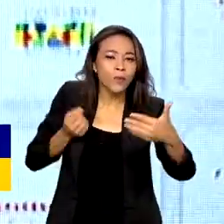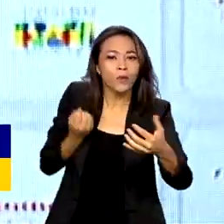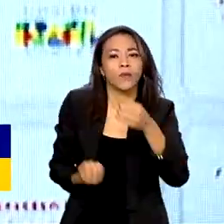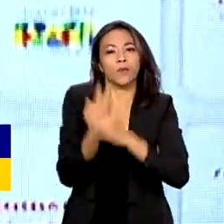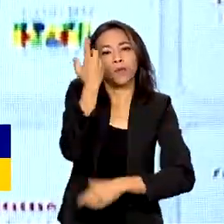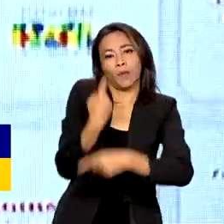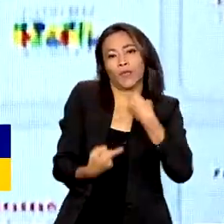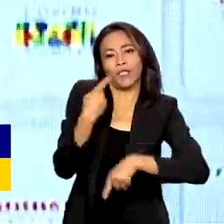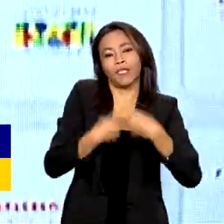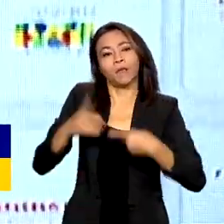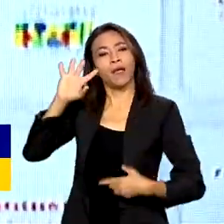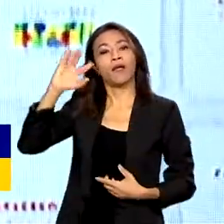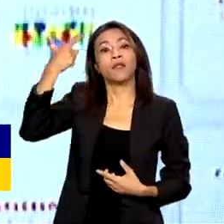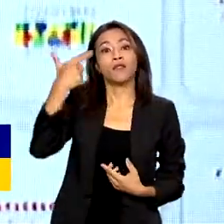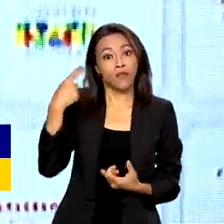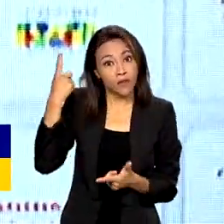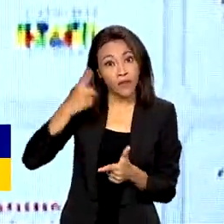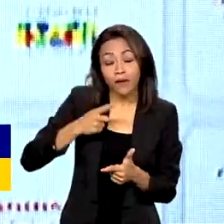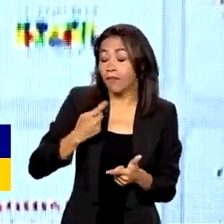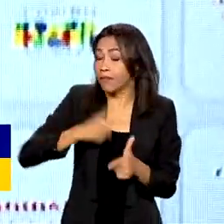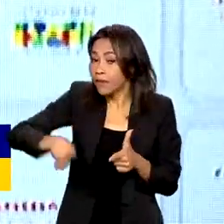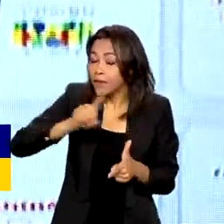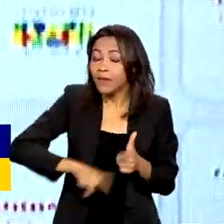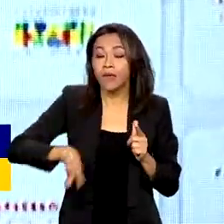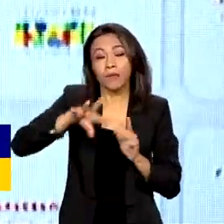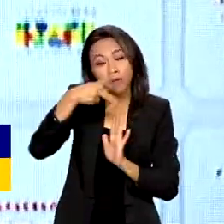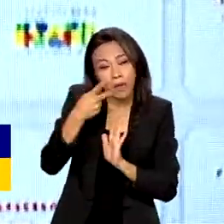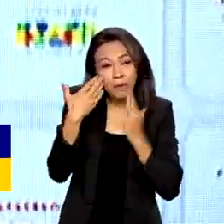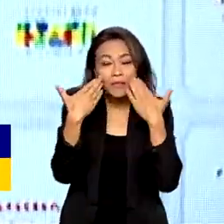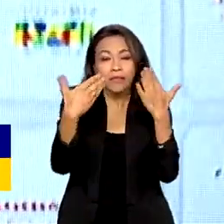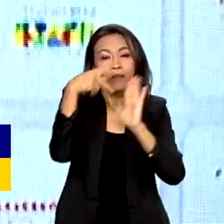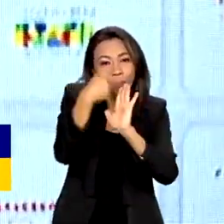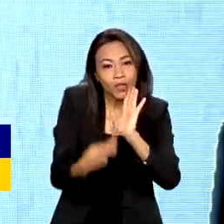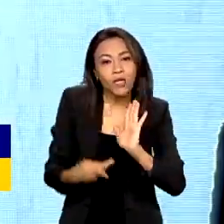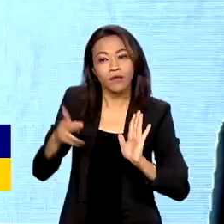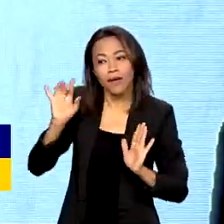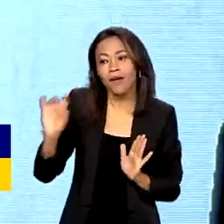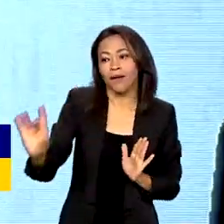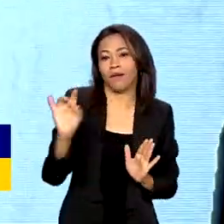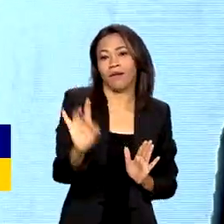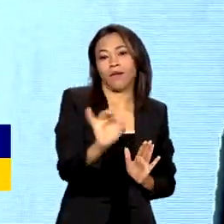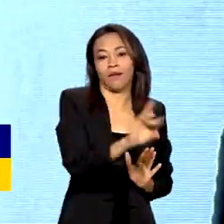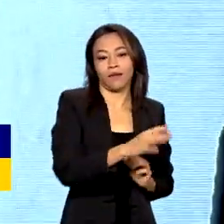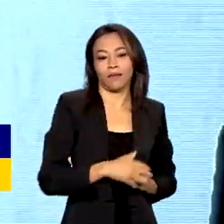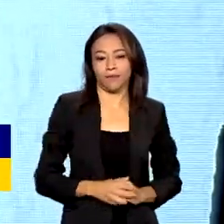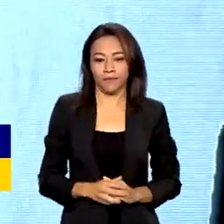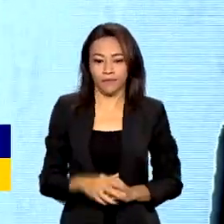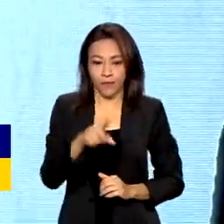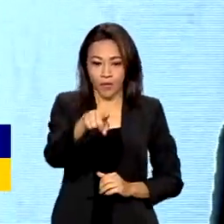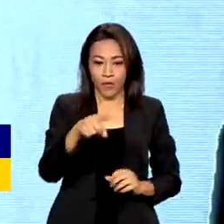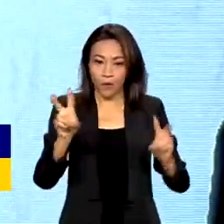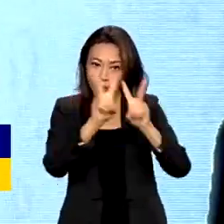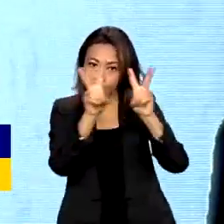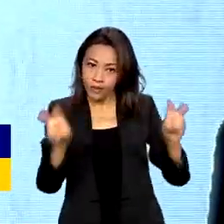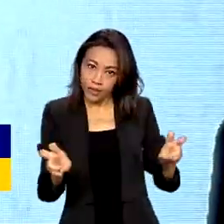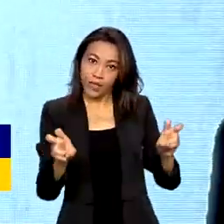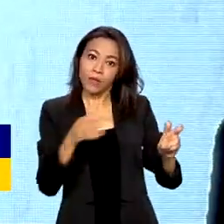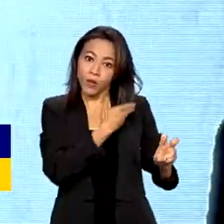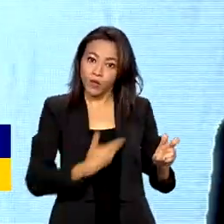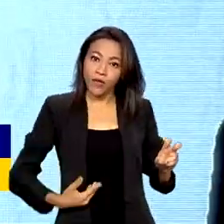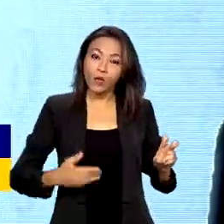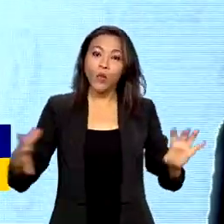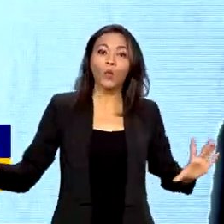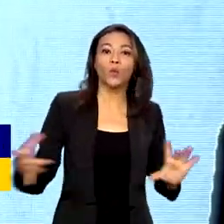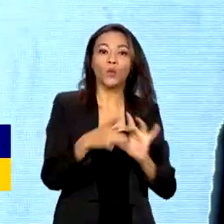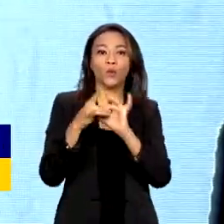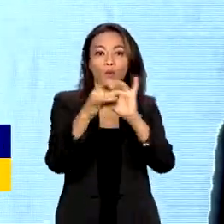apresentar soluções, projetos e programas para cada um e para cada uma de vocês. O lema do nosso governo é união e reconstrução.